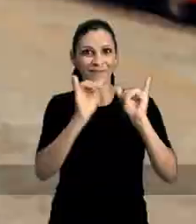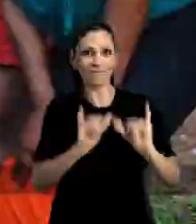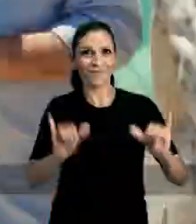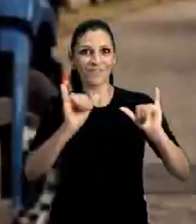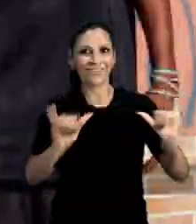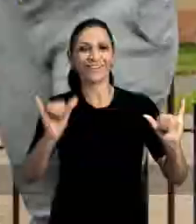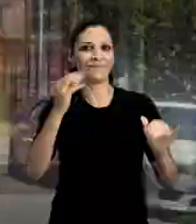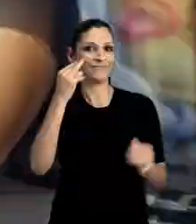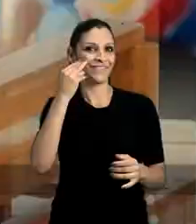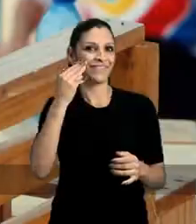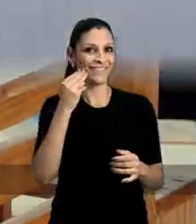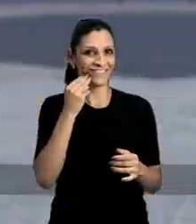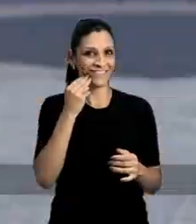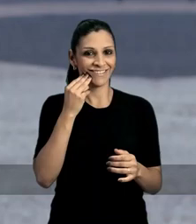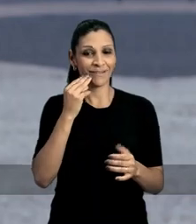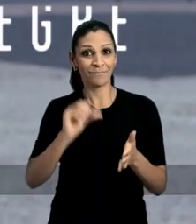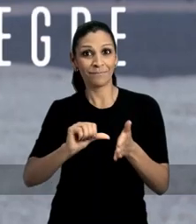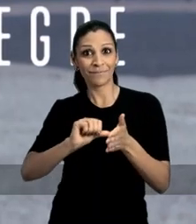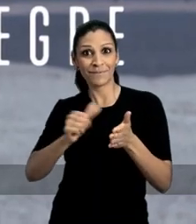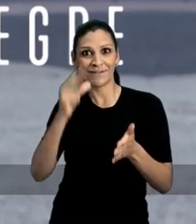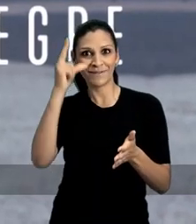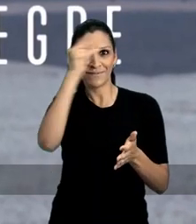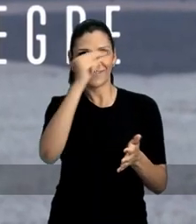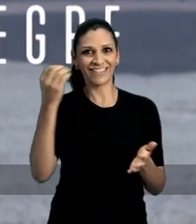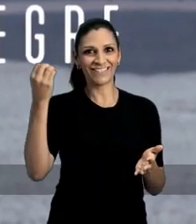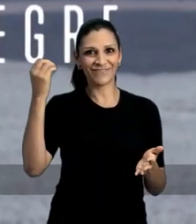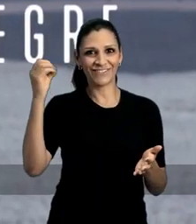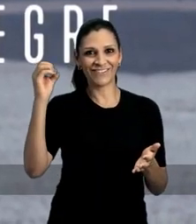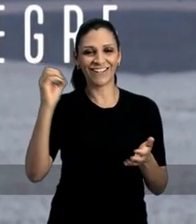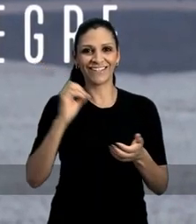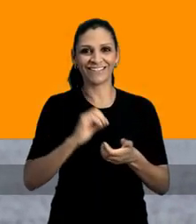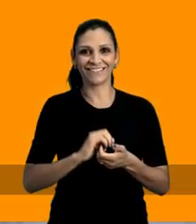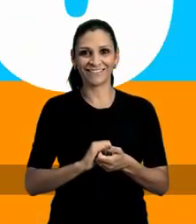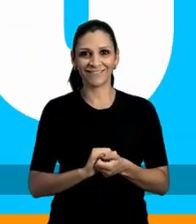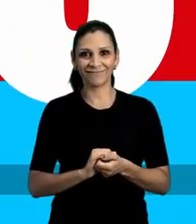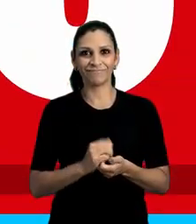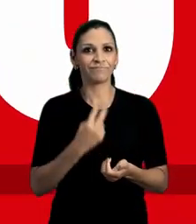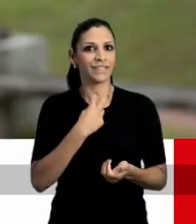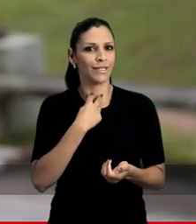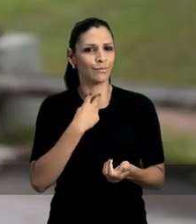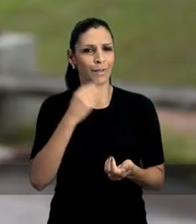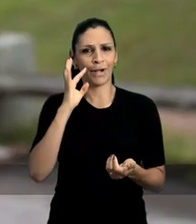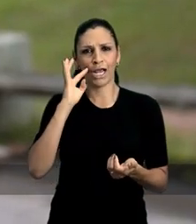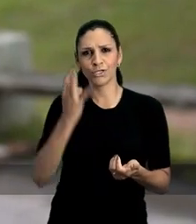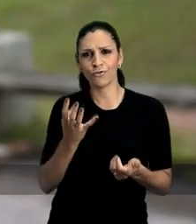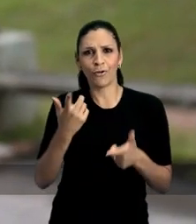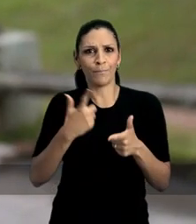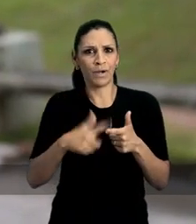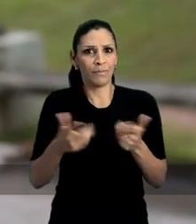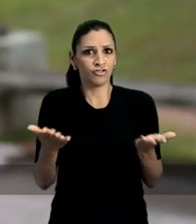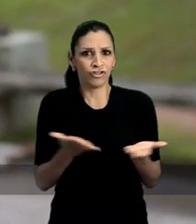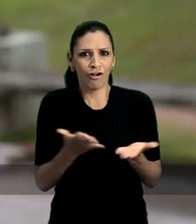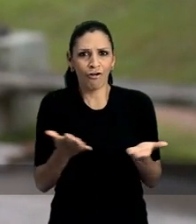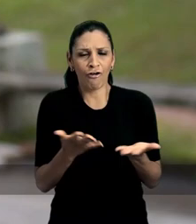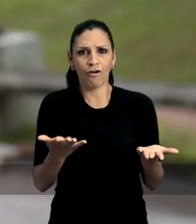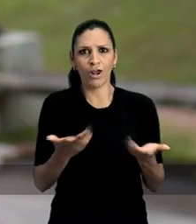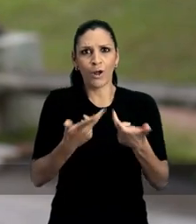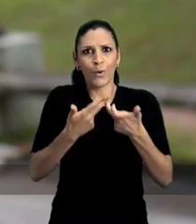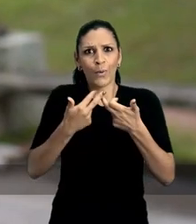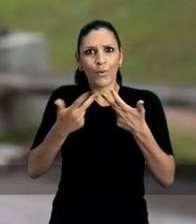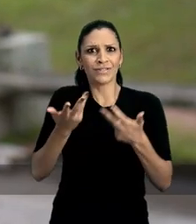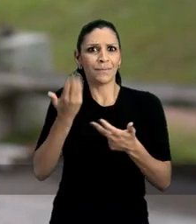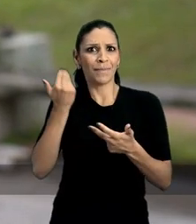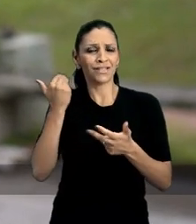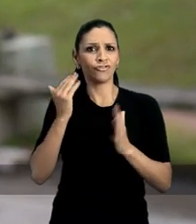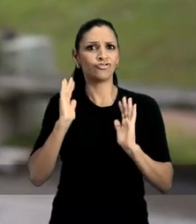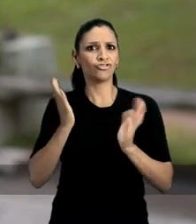Começa agora o programa de Manuela Dávila, a primeira prefeita de Porto Alegre. Não dá pra resolver os problemas de hoje com as